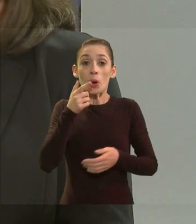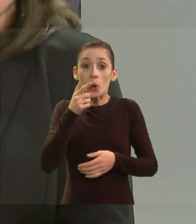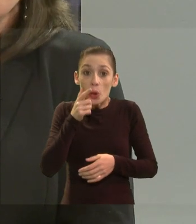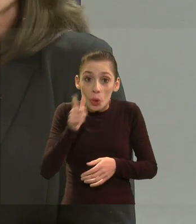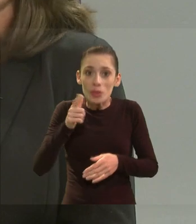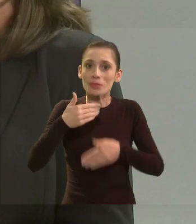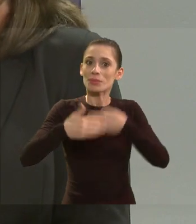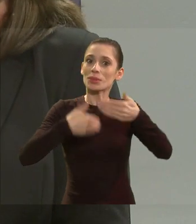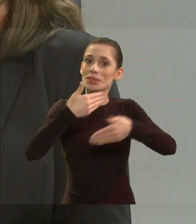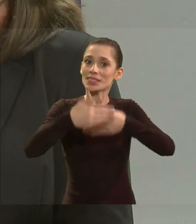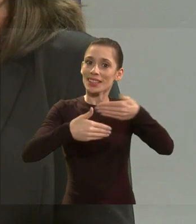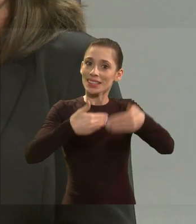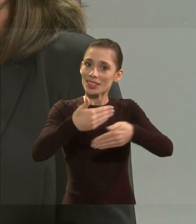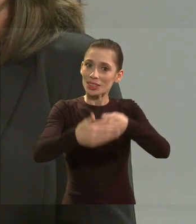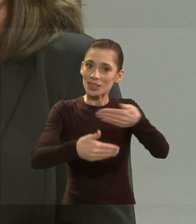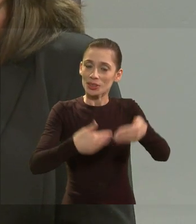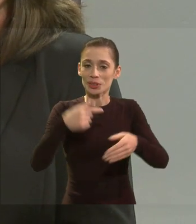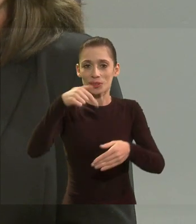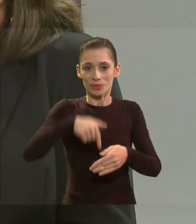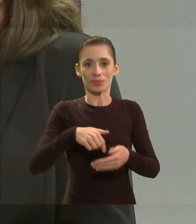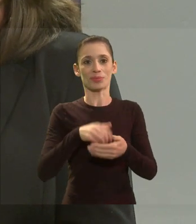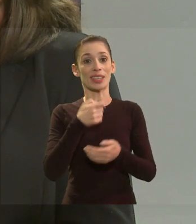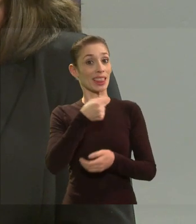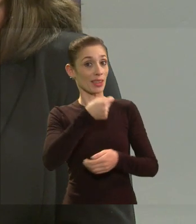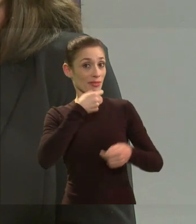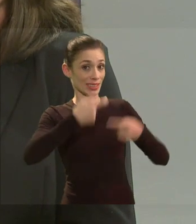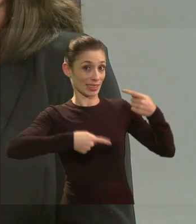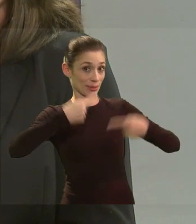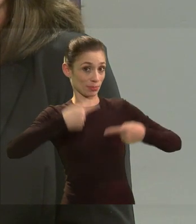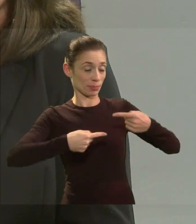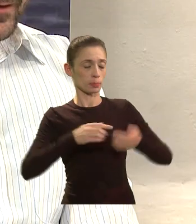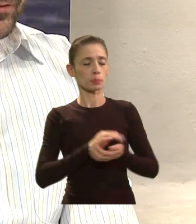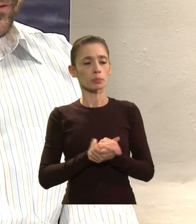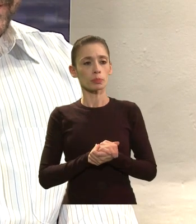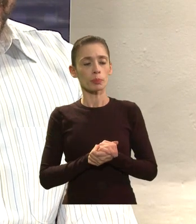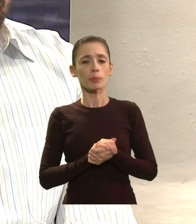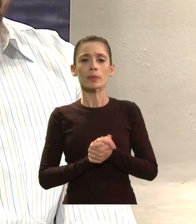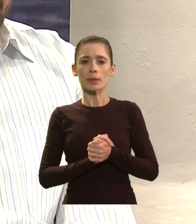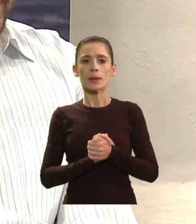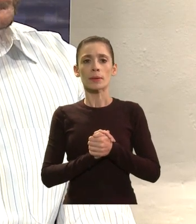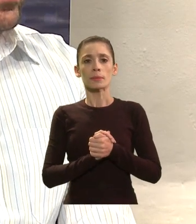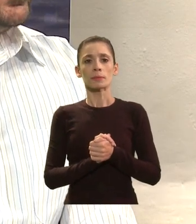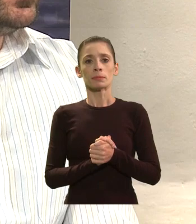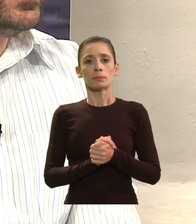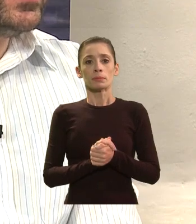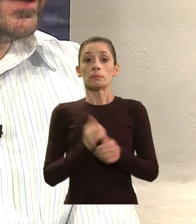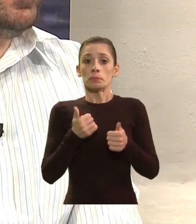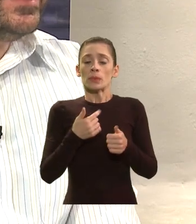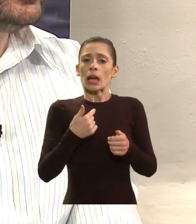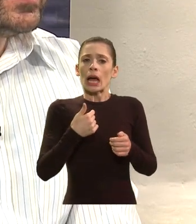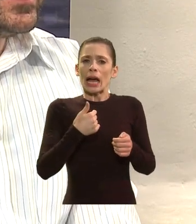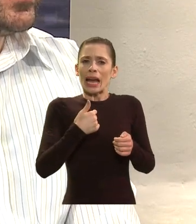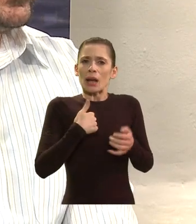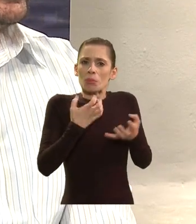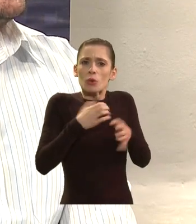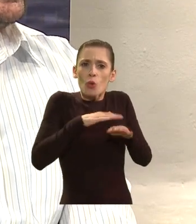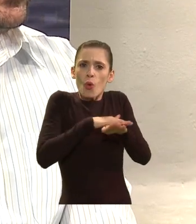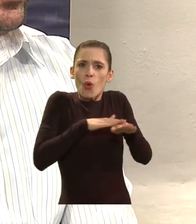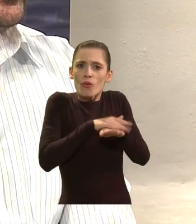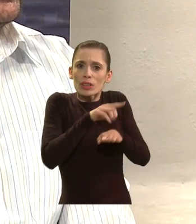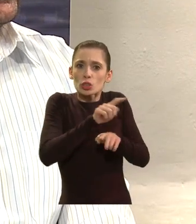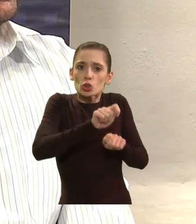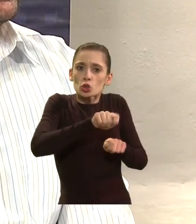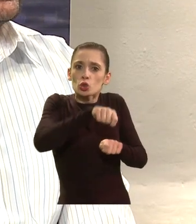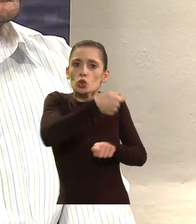Estar realizando esse processo de... Perfeito, professora. Eu gostaria de chamar a atenção para os trabalhos, né? Que a professora